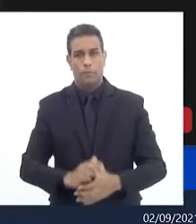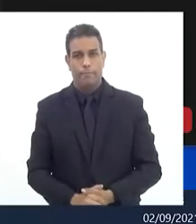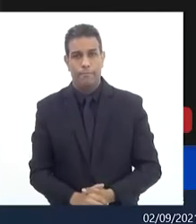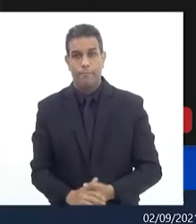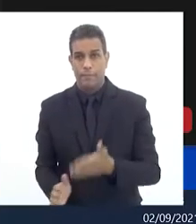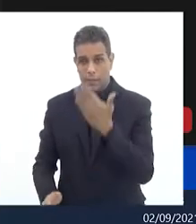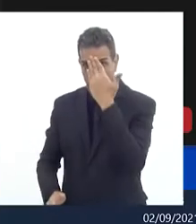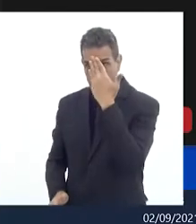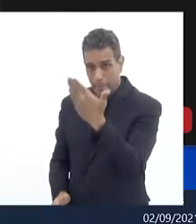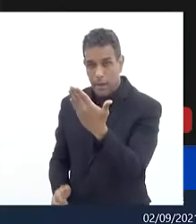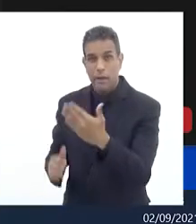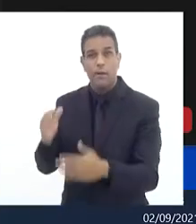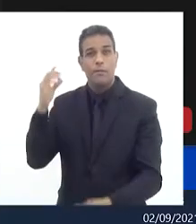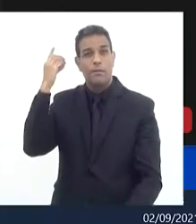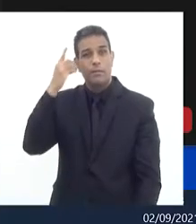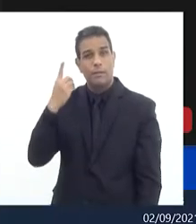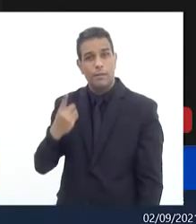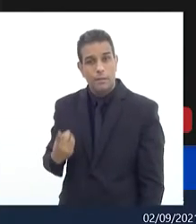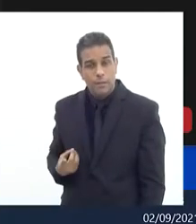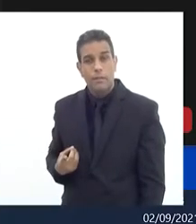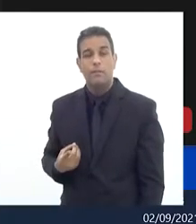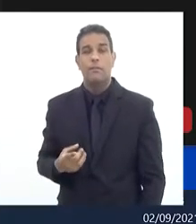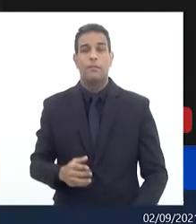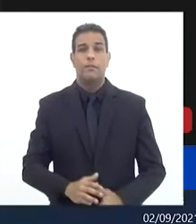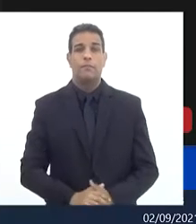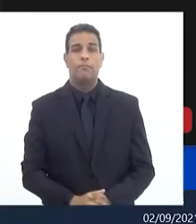Obrigada deputada Adelani cumprimento